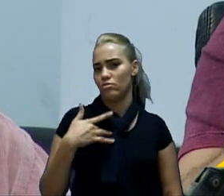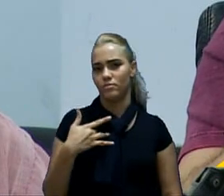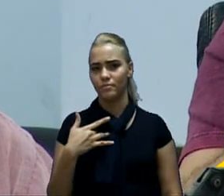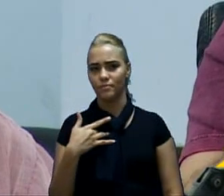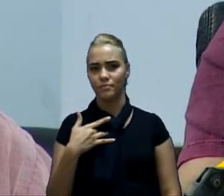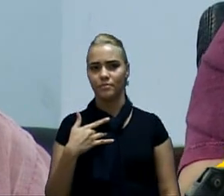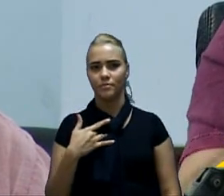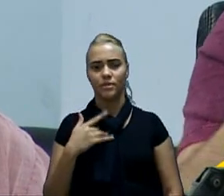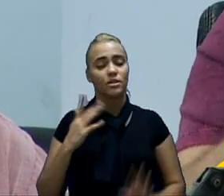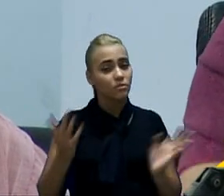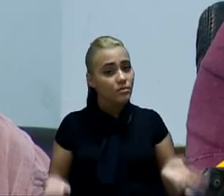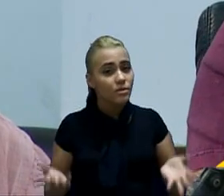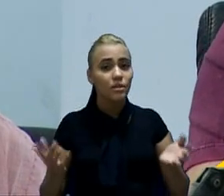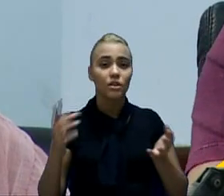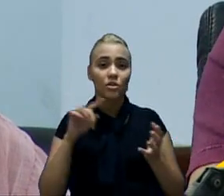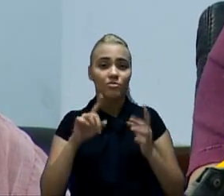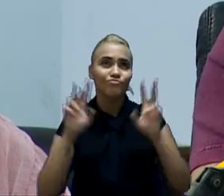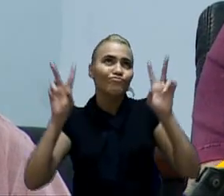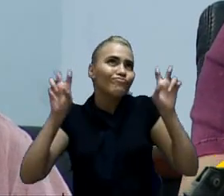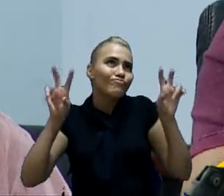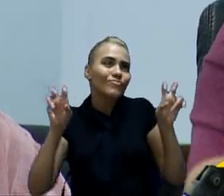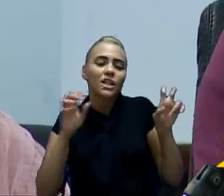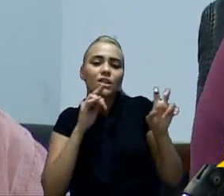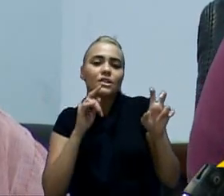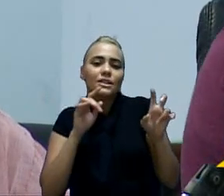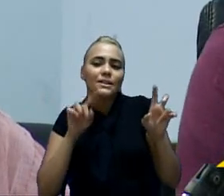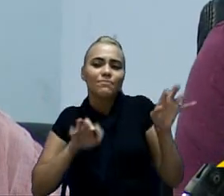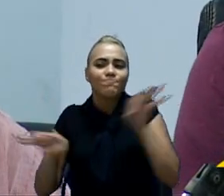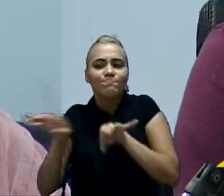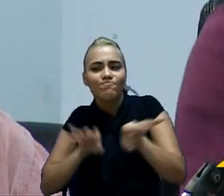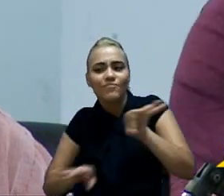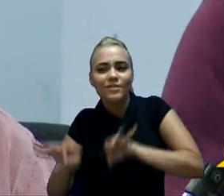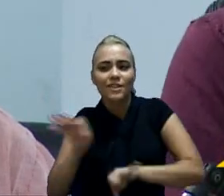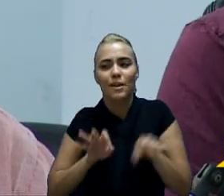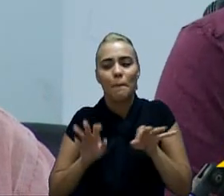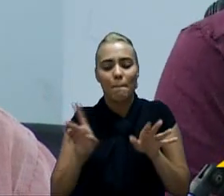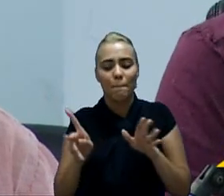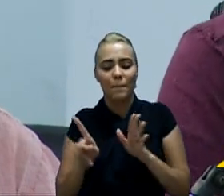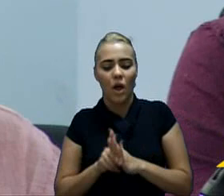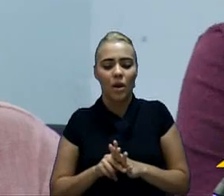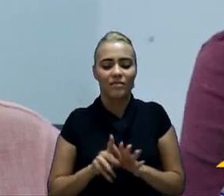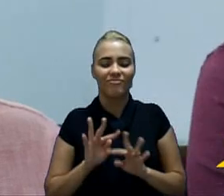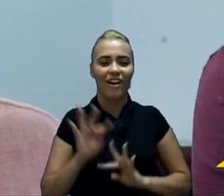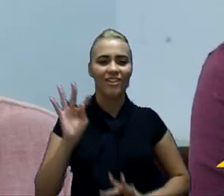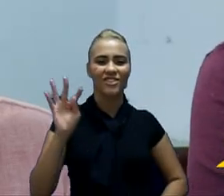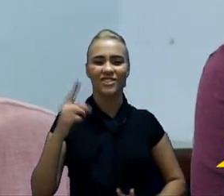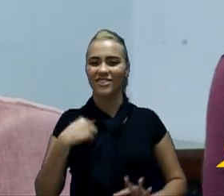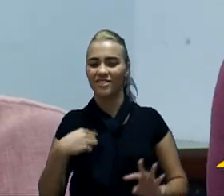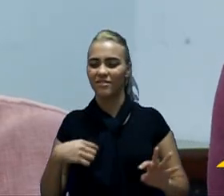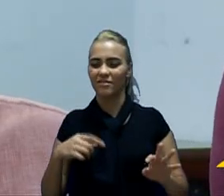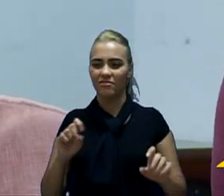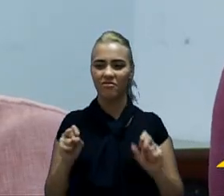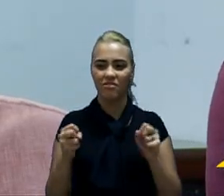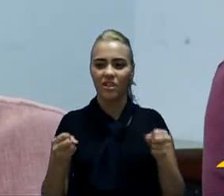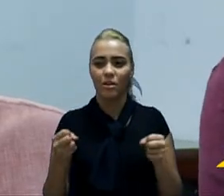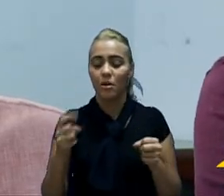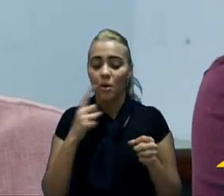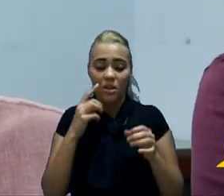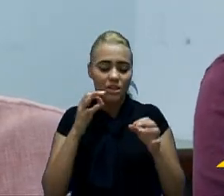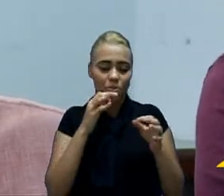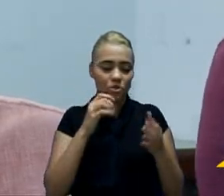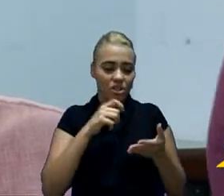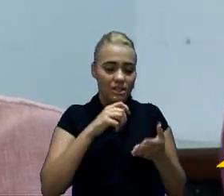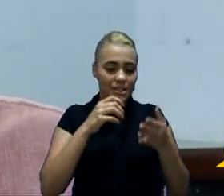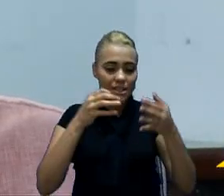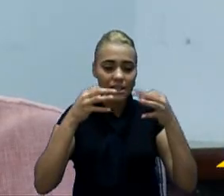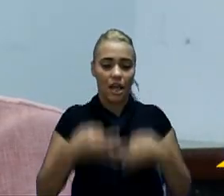uma, entre aspas, uma jogada técnica para que isso pudesse ser executado, porque não tinha a previsão orçamentária, não tinha